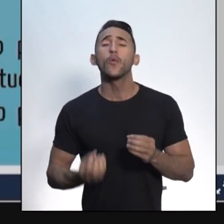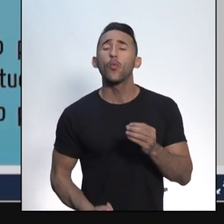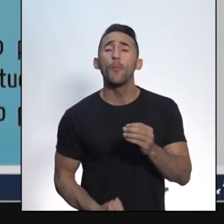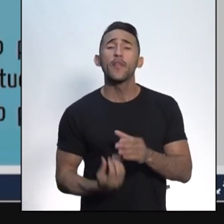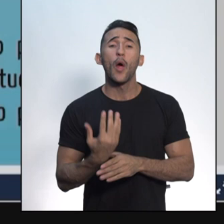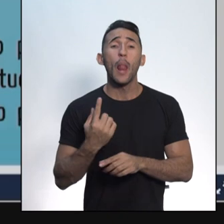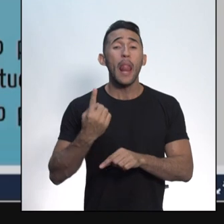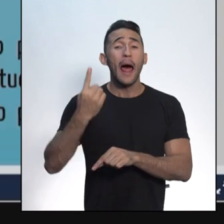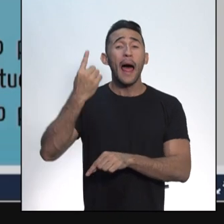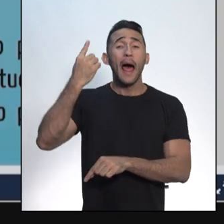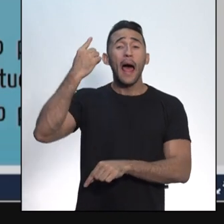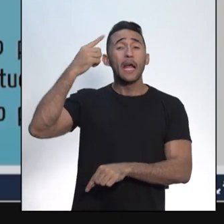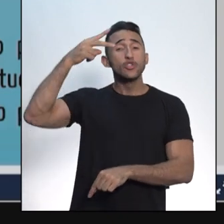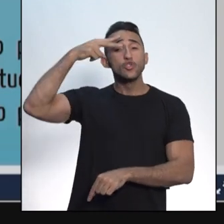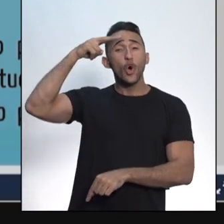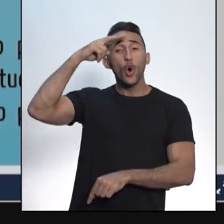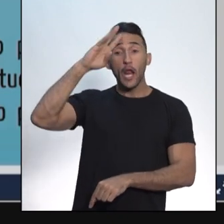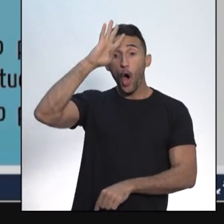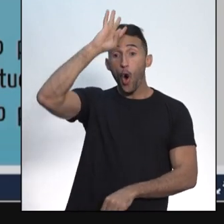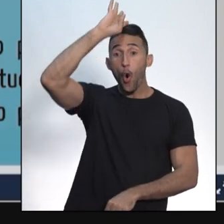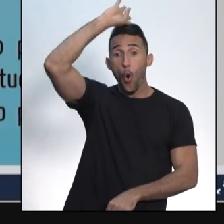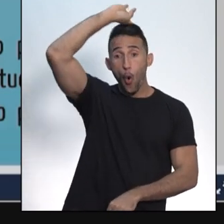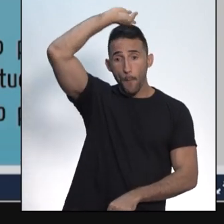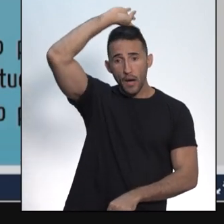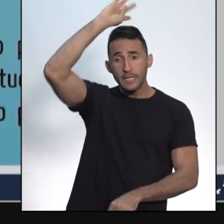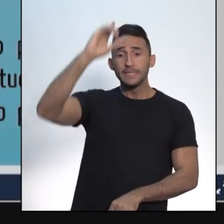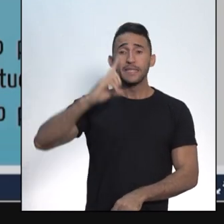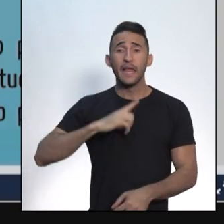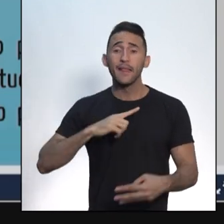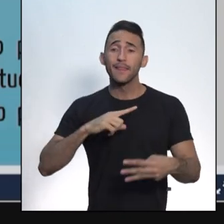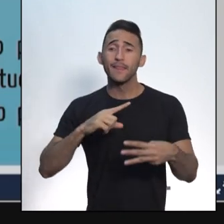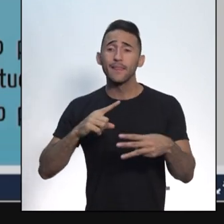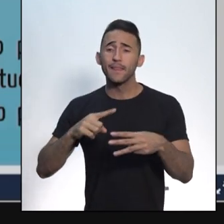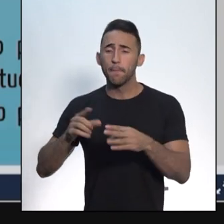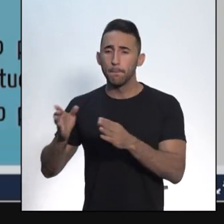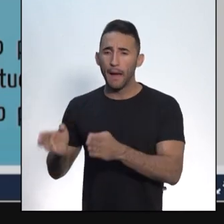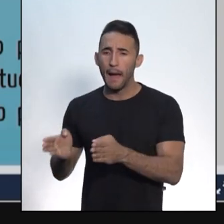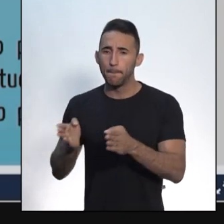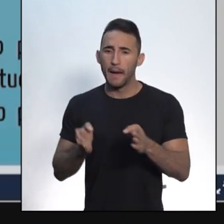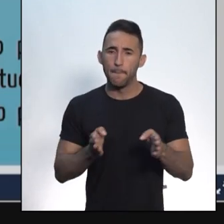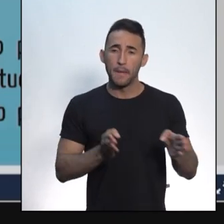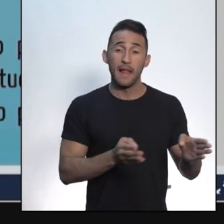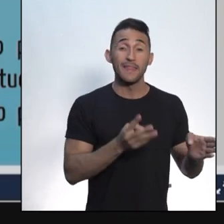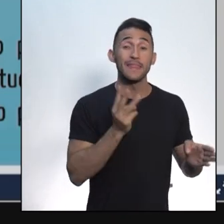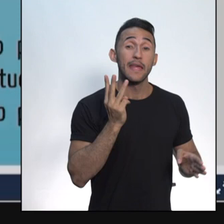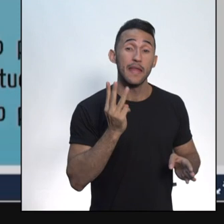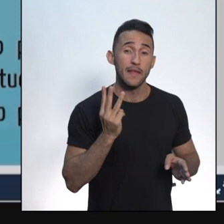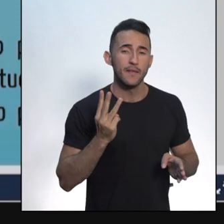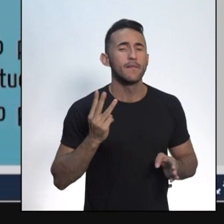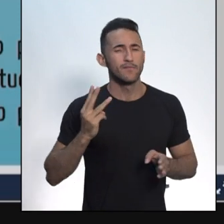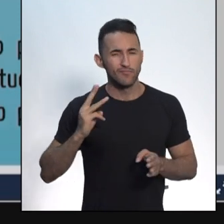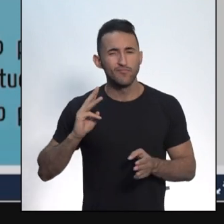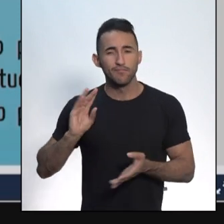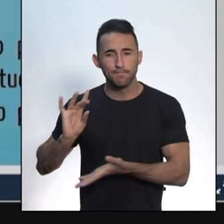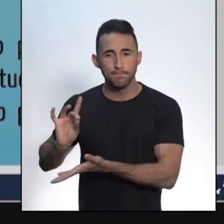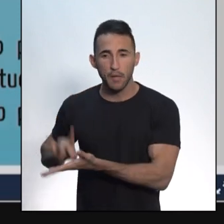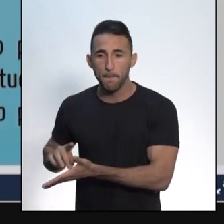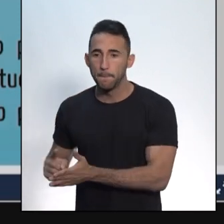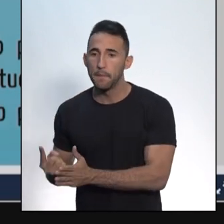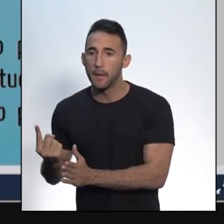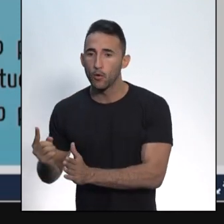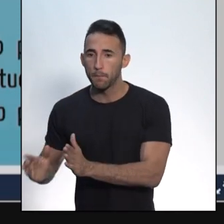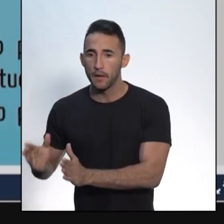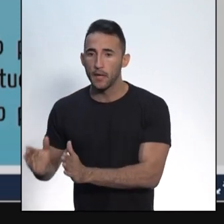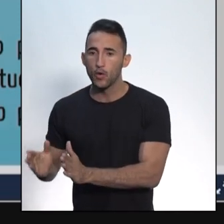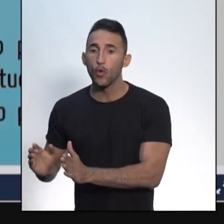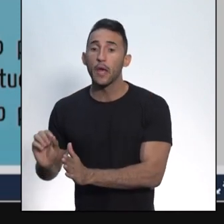história de Roma. Roma teve três períodos bem definidos na sua história. Primeiro, Roma